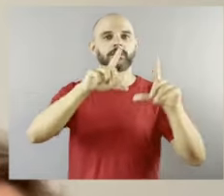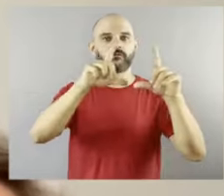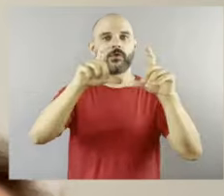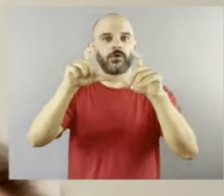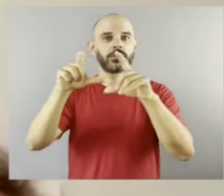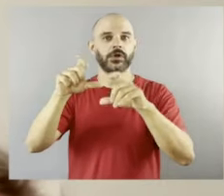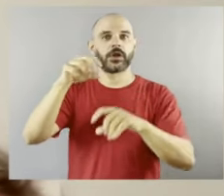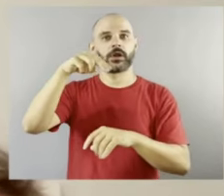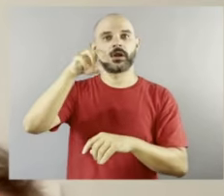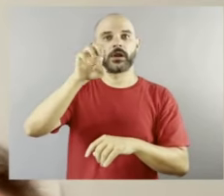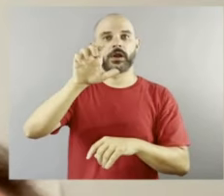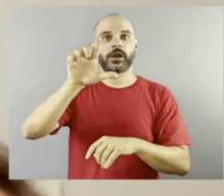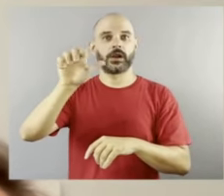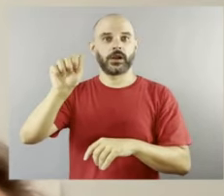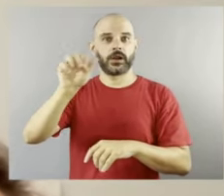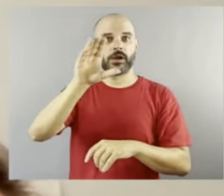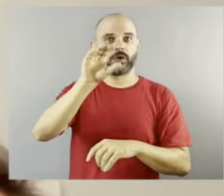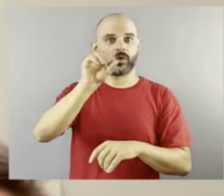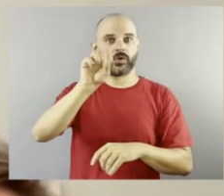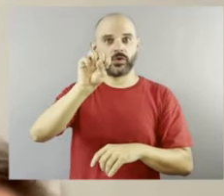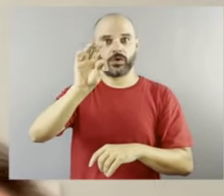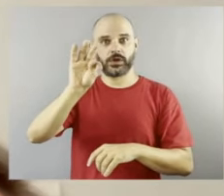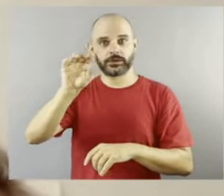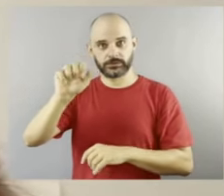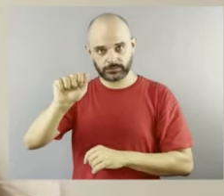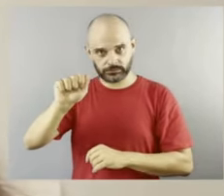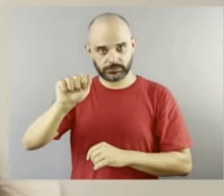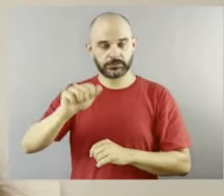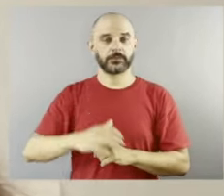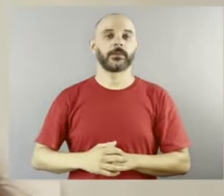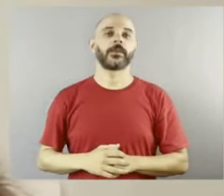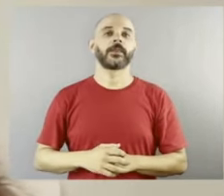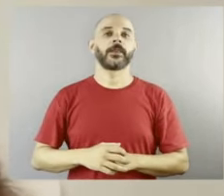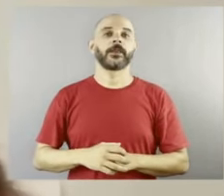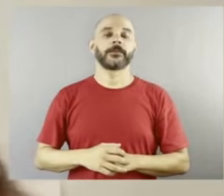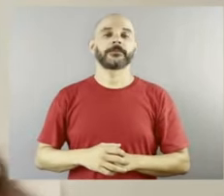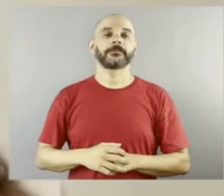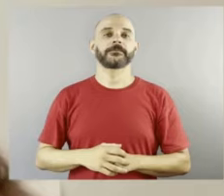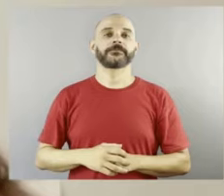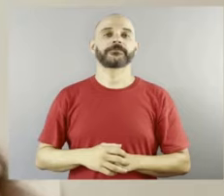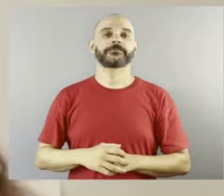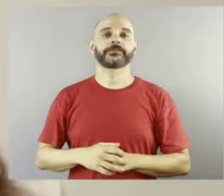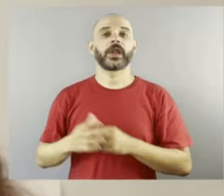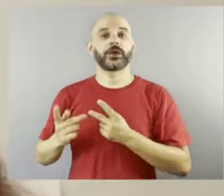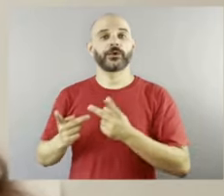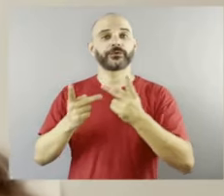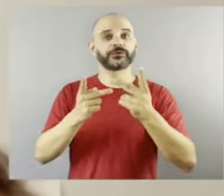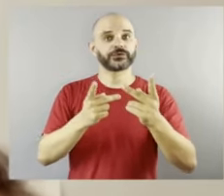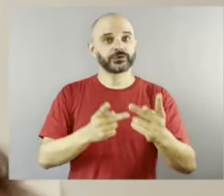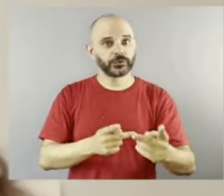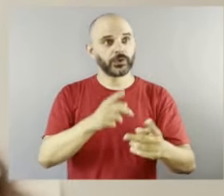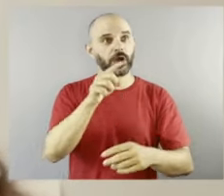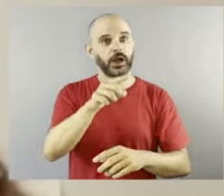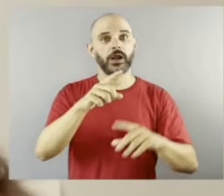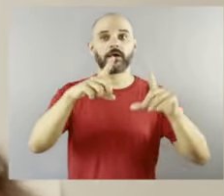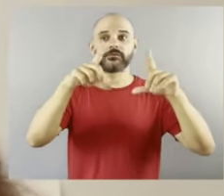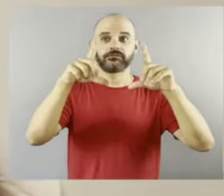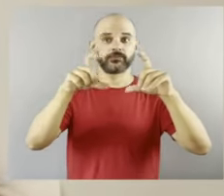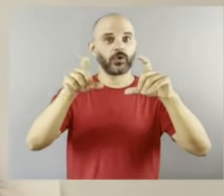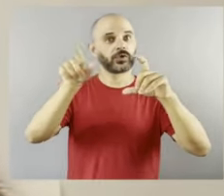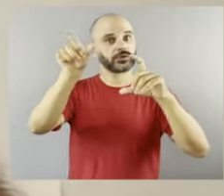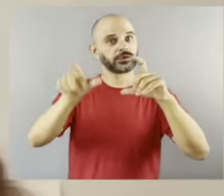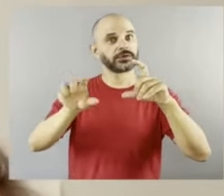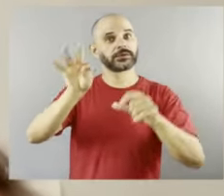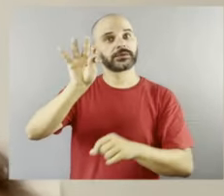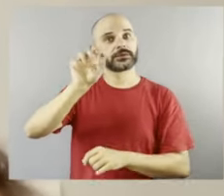conceituada, Anila Costa. Ela, ela recebeu o convite de fazer uma foto para a Tatiana